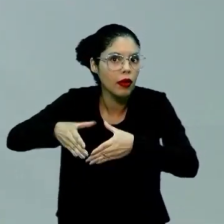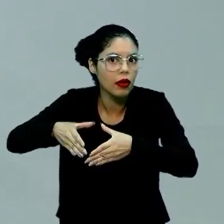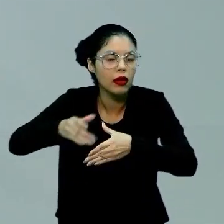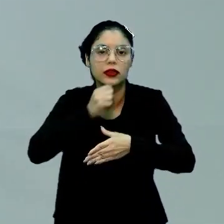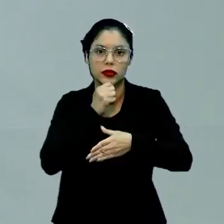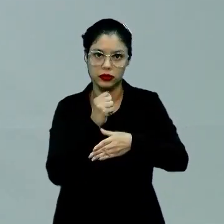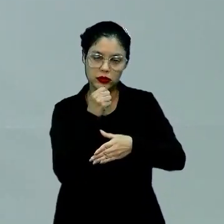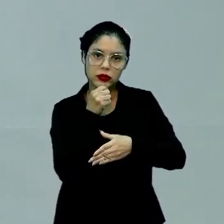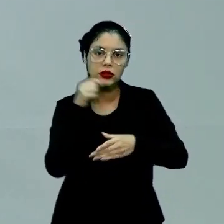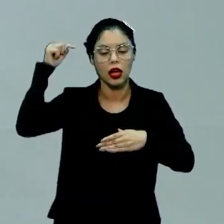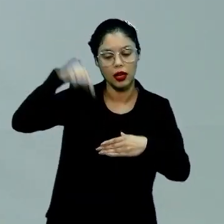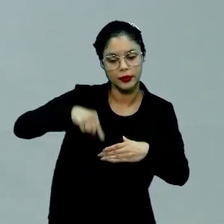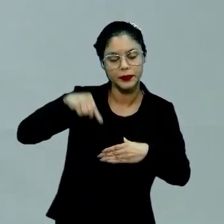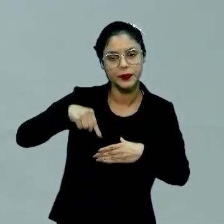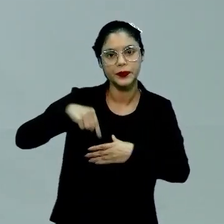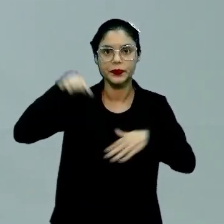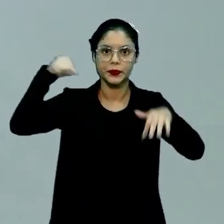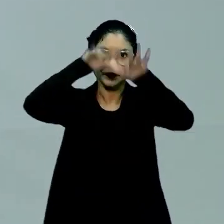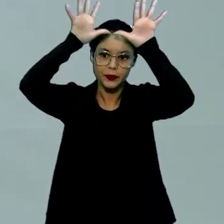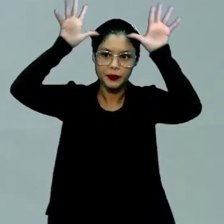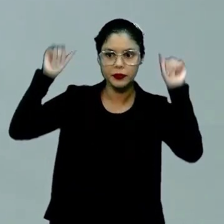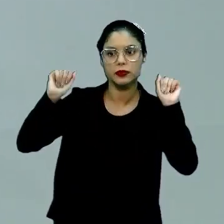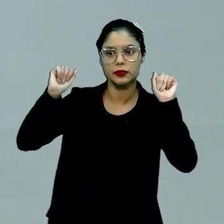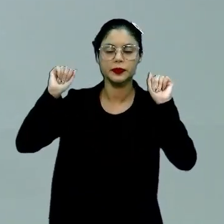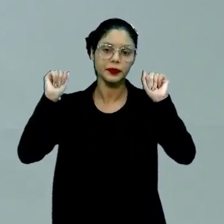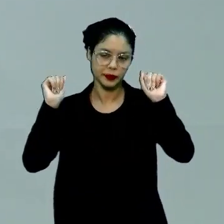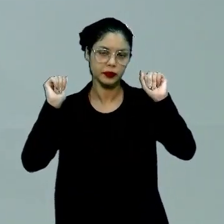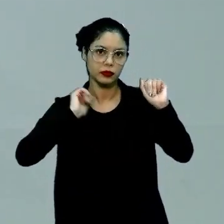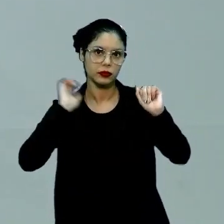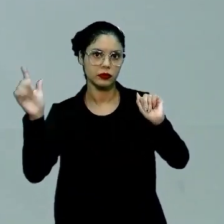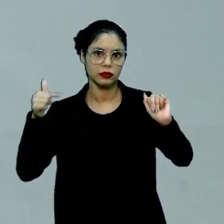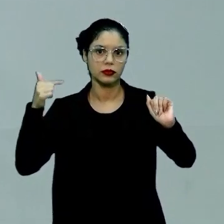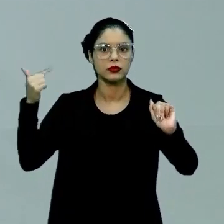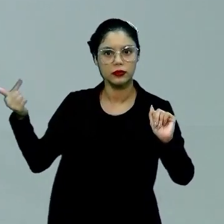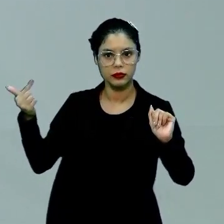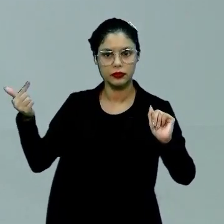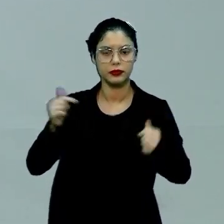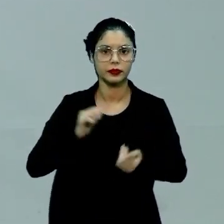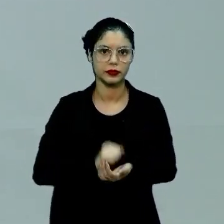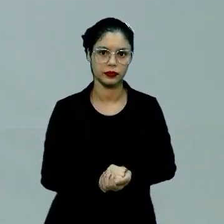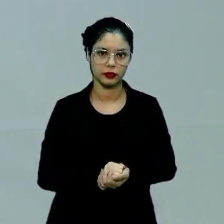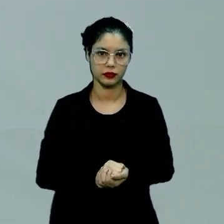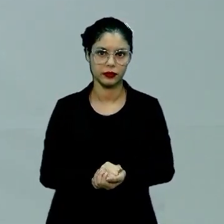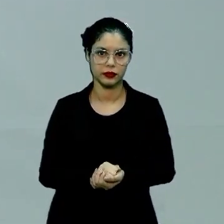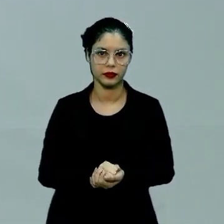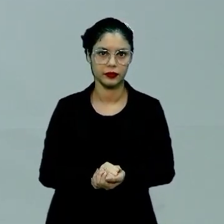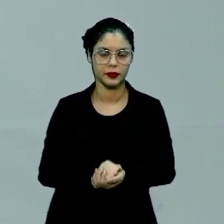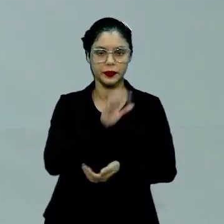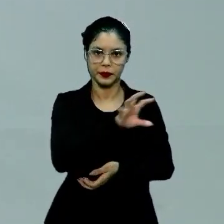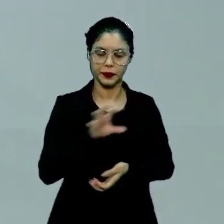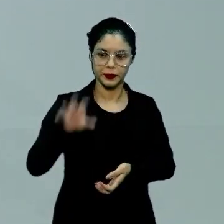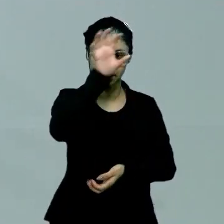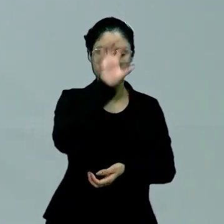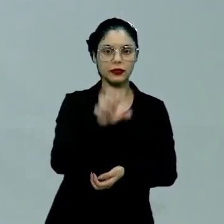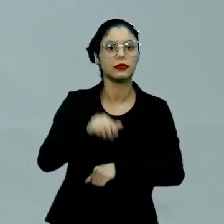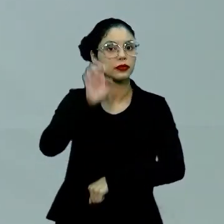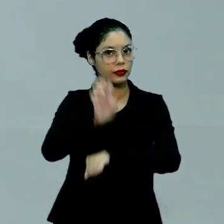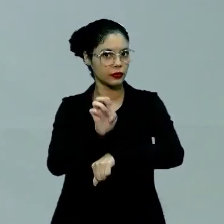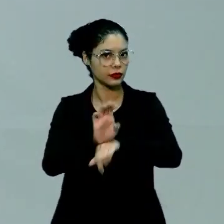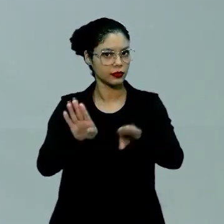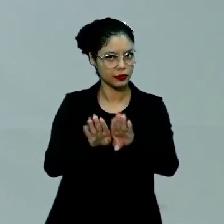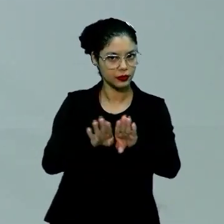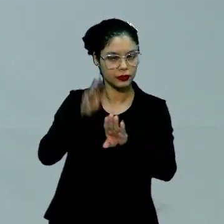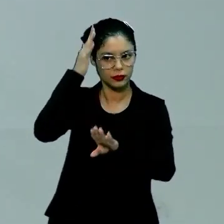aqui do estado do Acre, é diferente de uma outra regional do estado também.